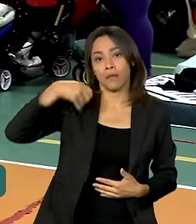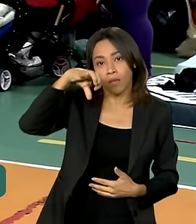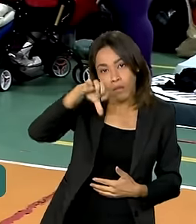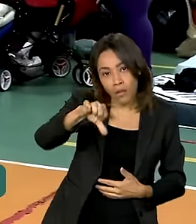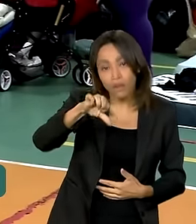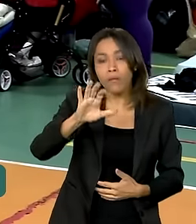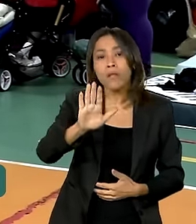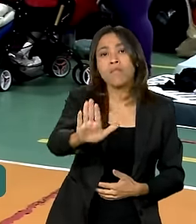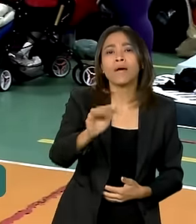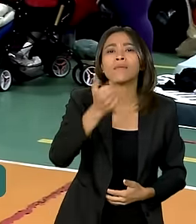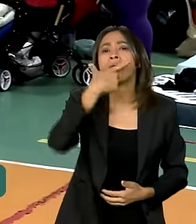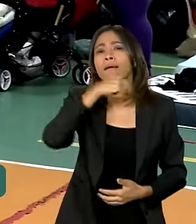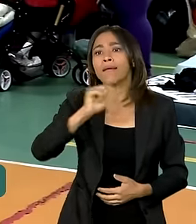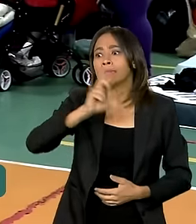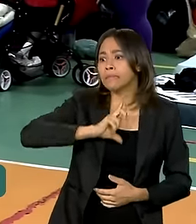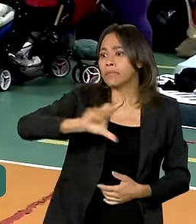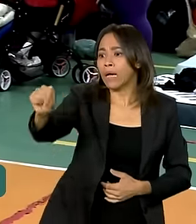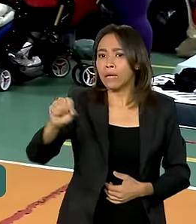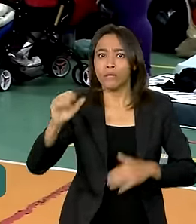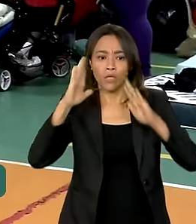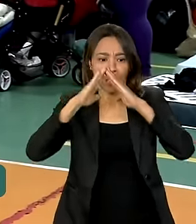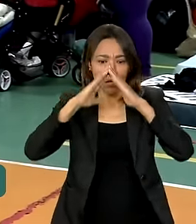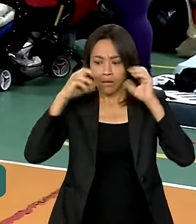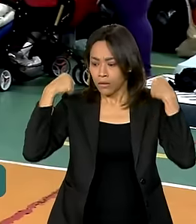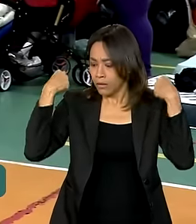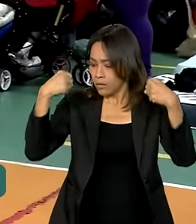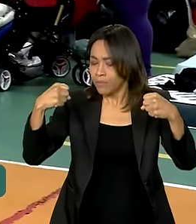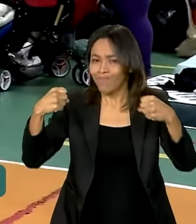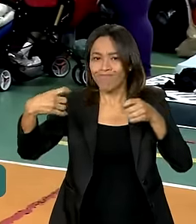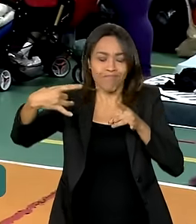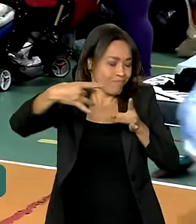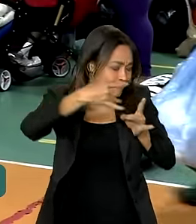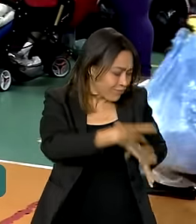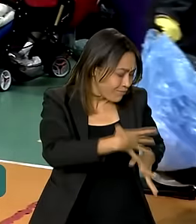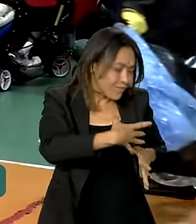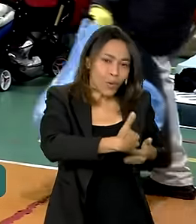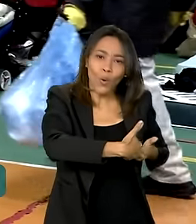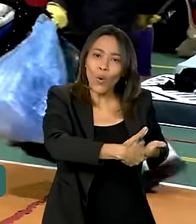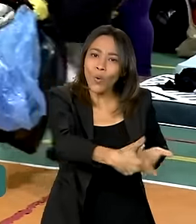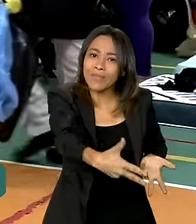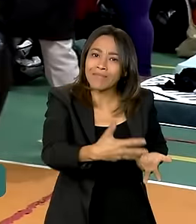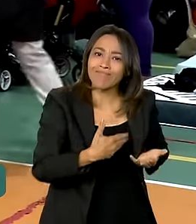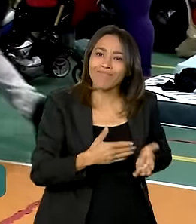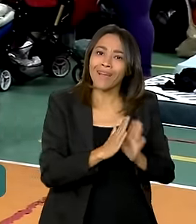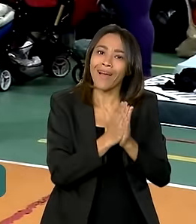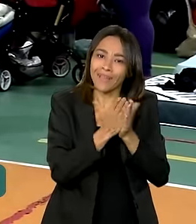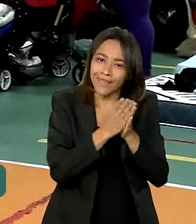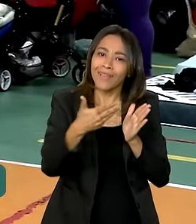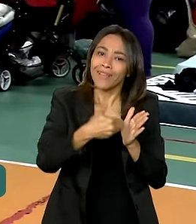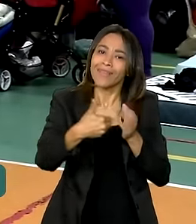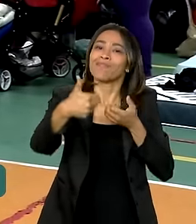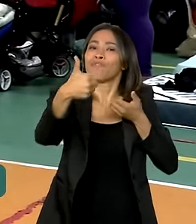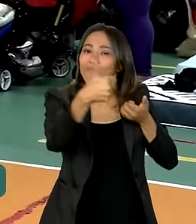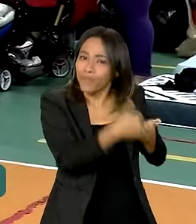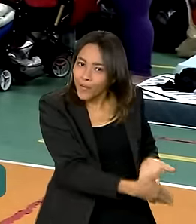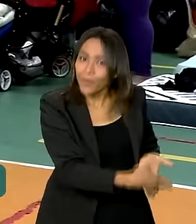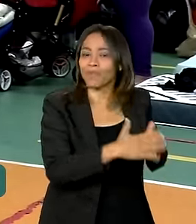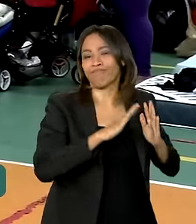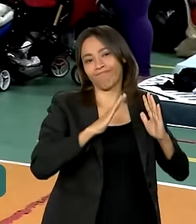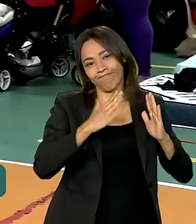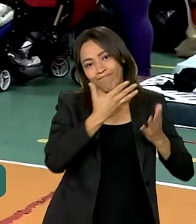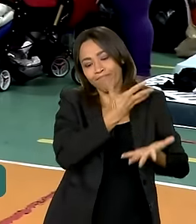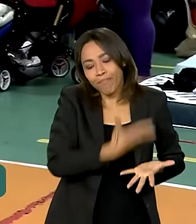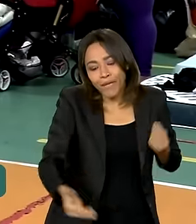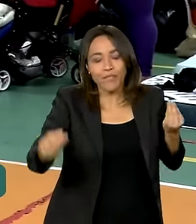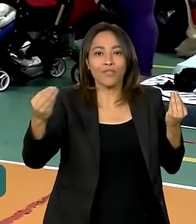Mas quem saiu de casa às pressas deixou tudo para trás. E a caderneta foi um dos tantos documentos